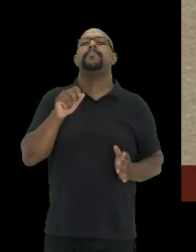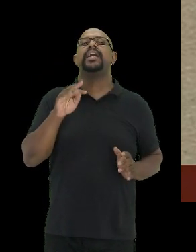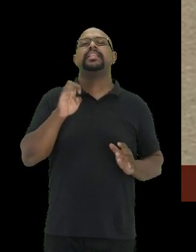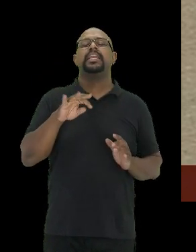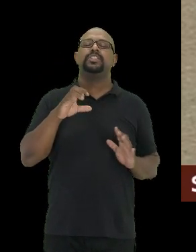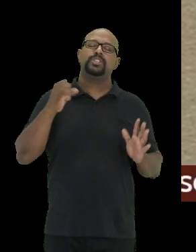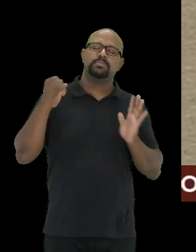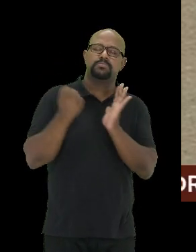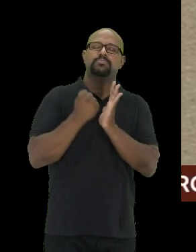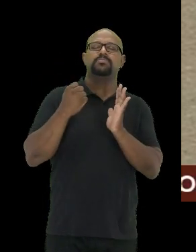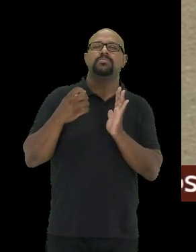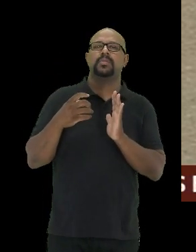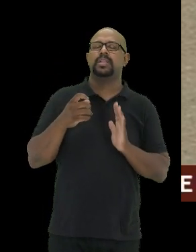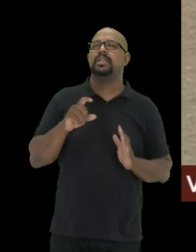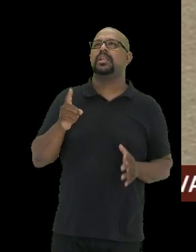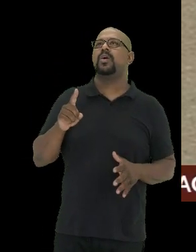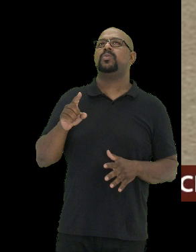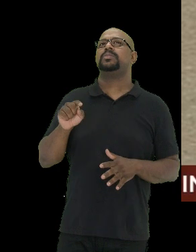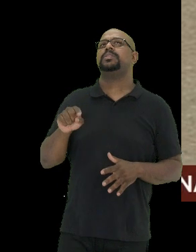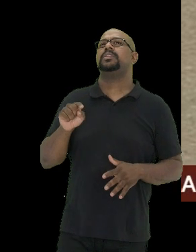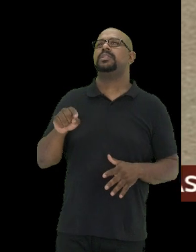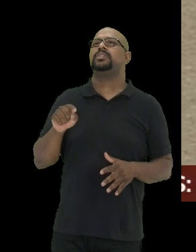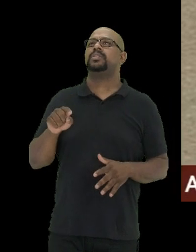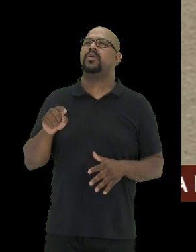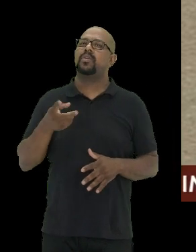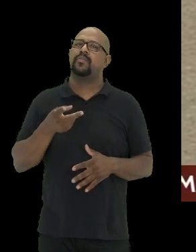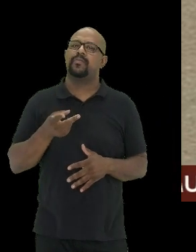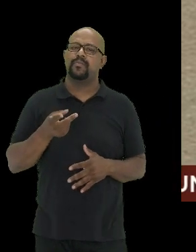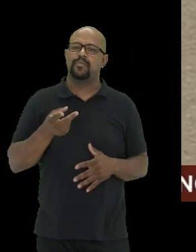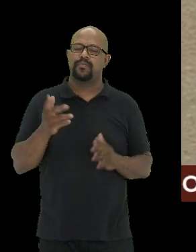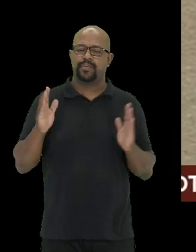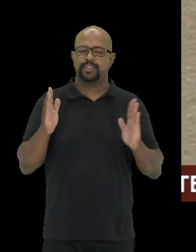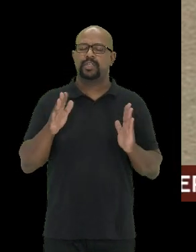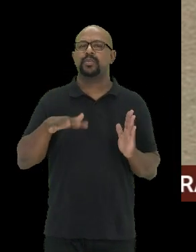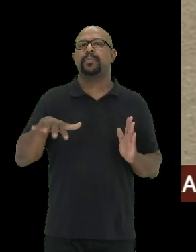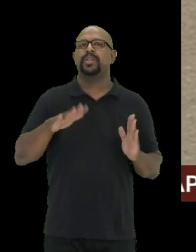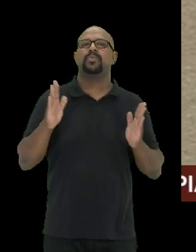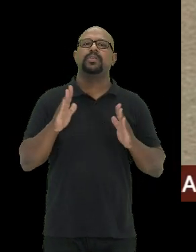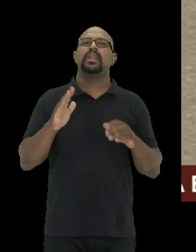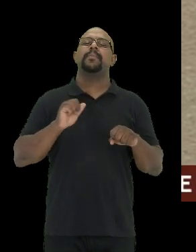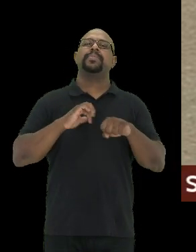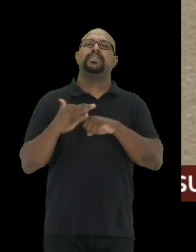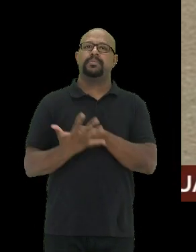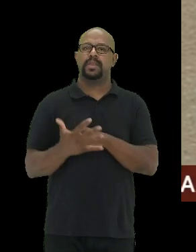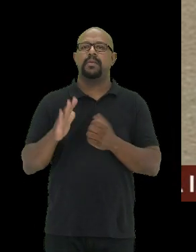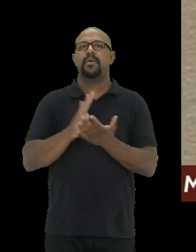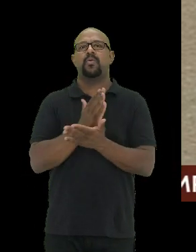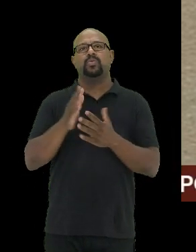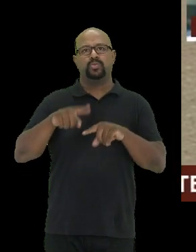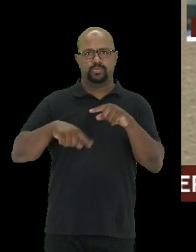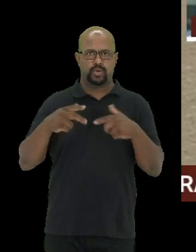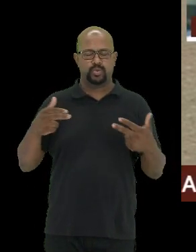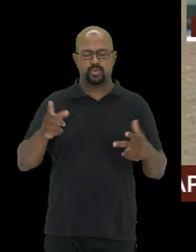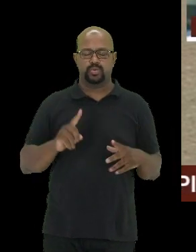sejam vigentes durante o período da pandemia para determinados produtos.